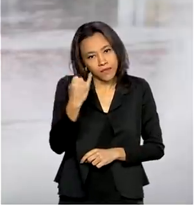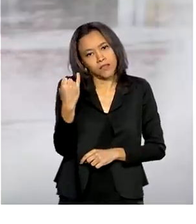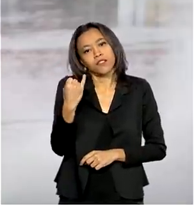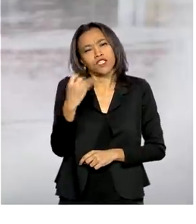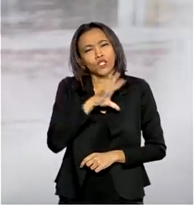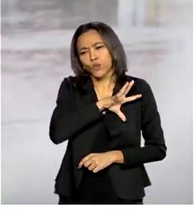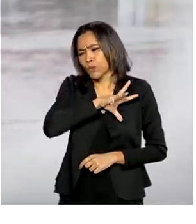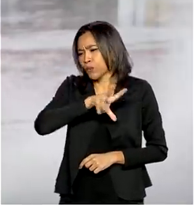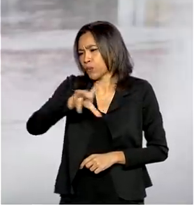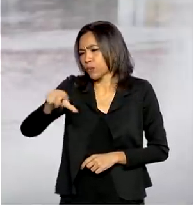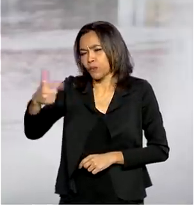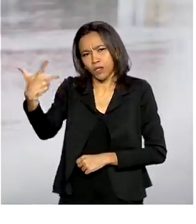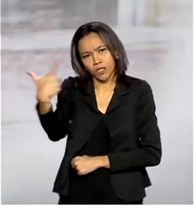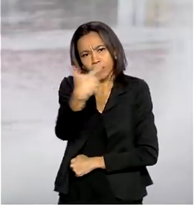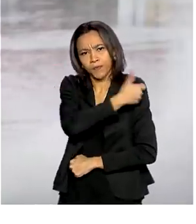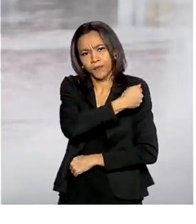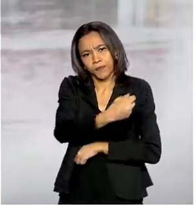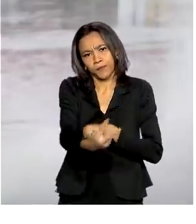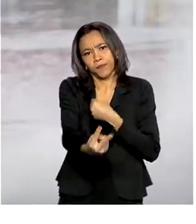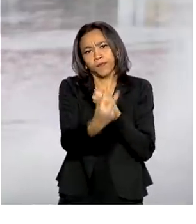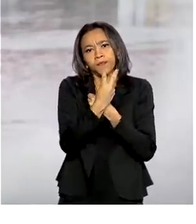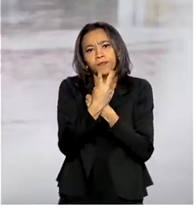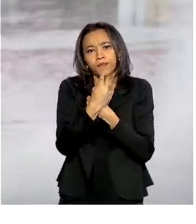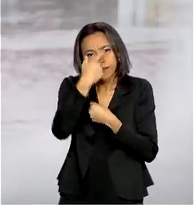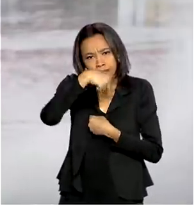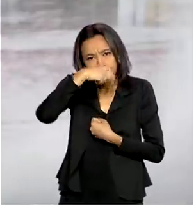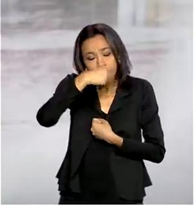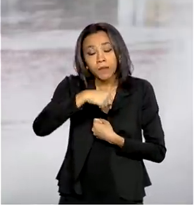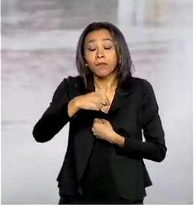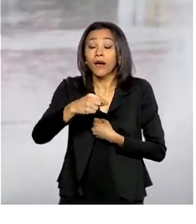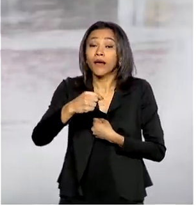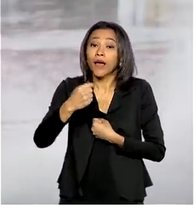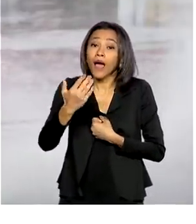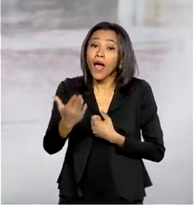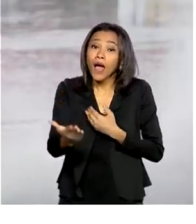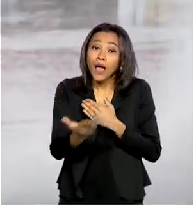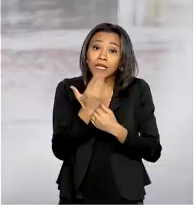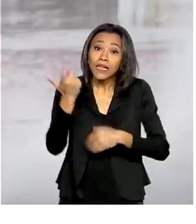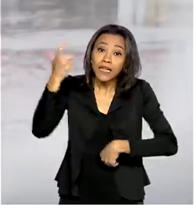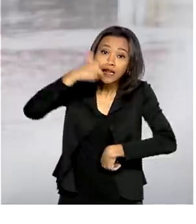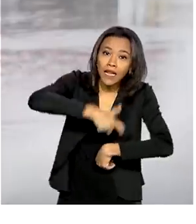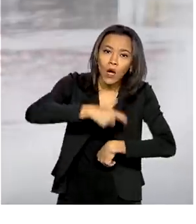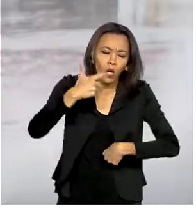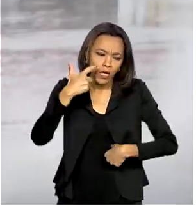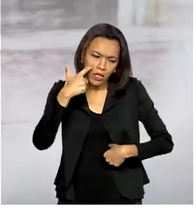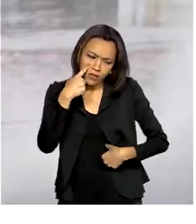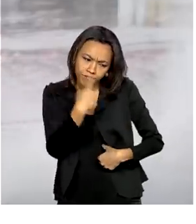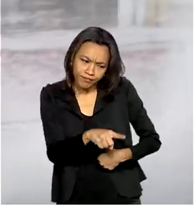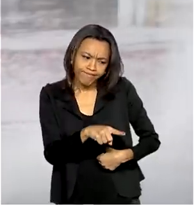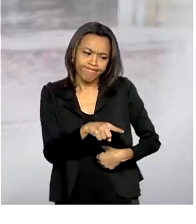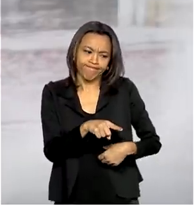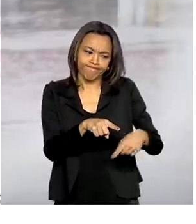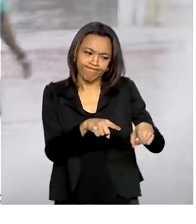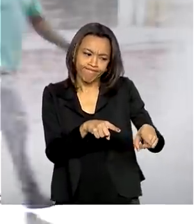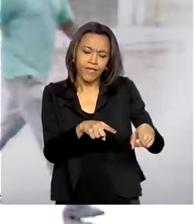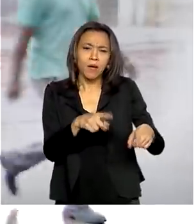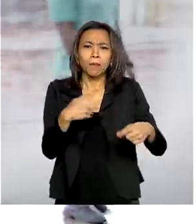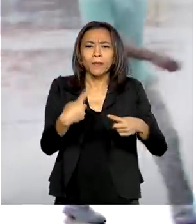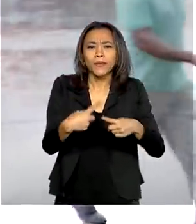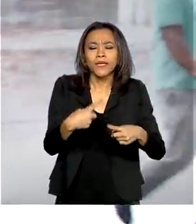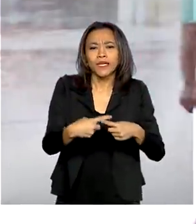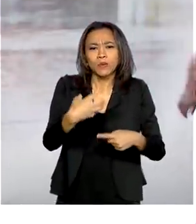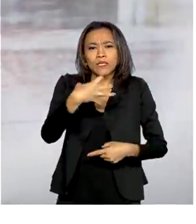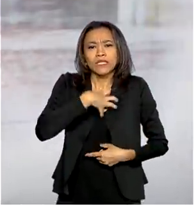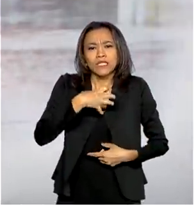mundo seja imunizado para ajudar na hora do diagnóstico da Covid-19, já que os sintomas da